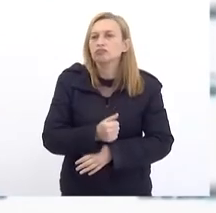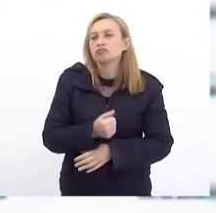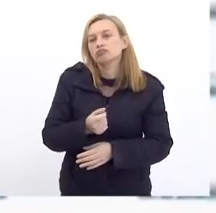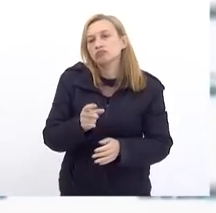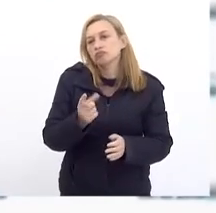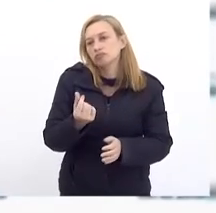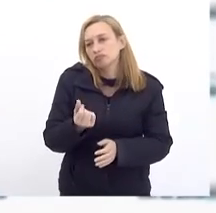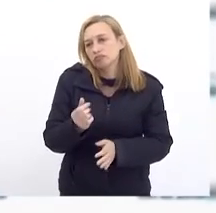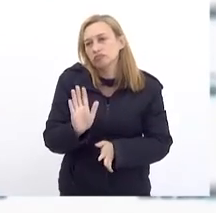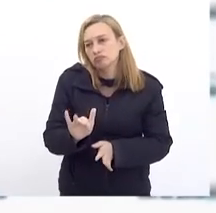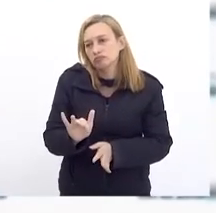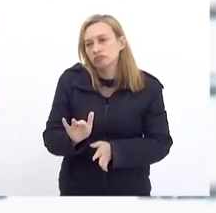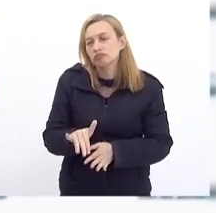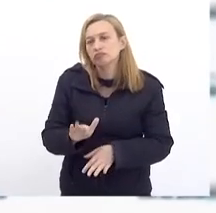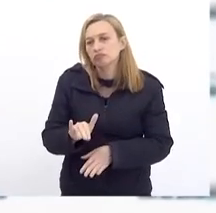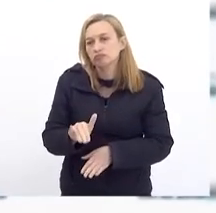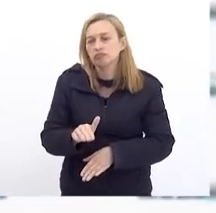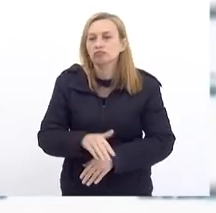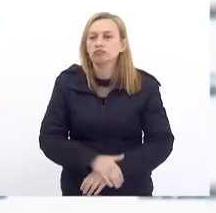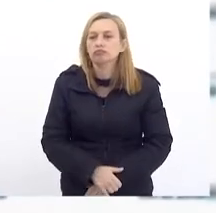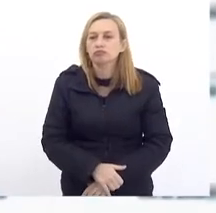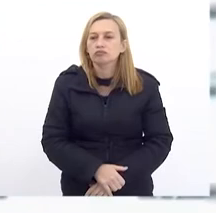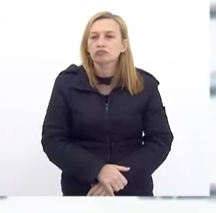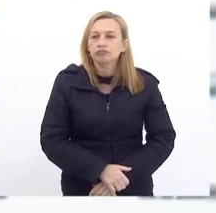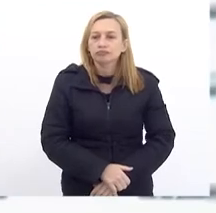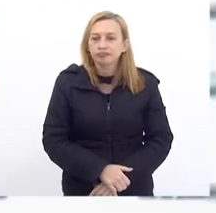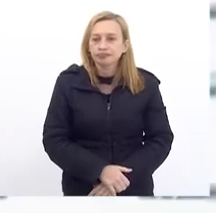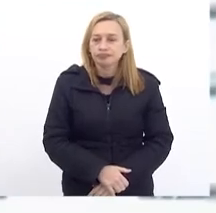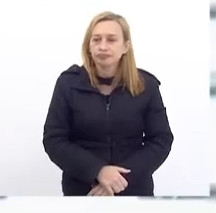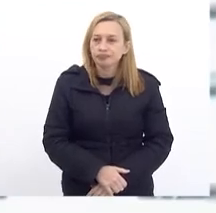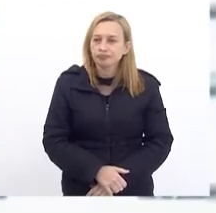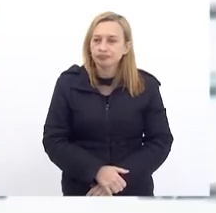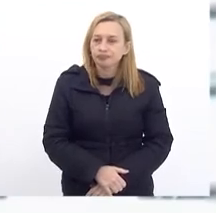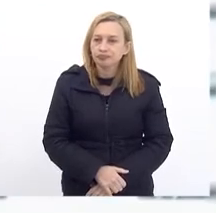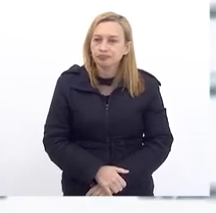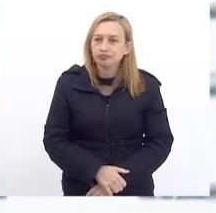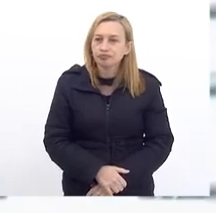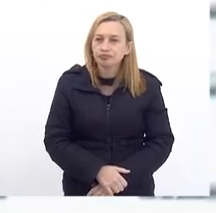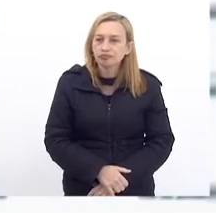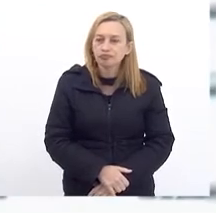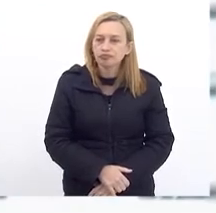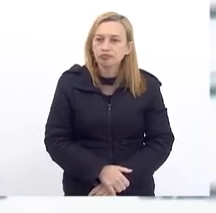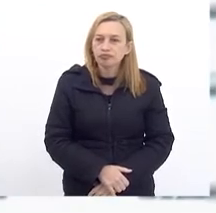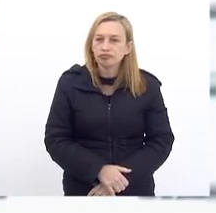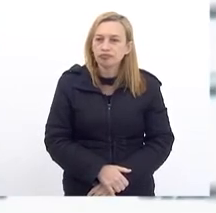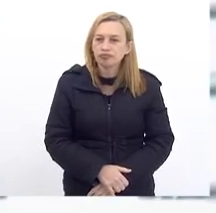Então Eu espero Que Boa parte